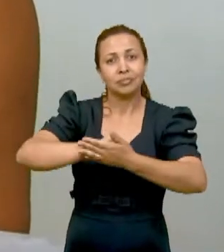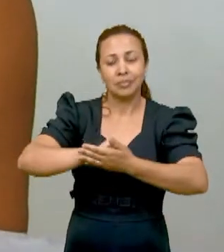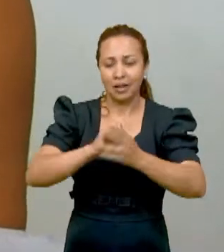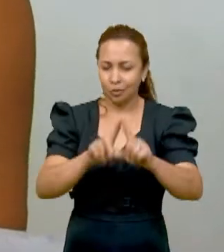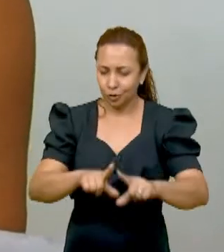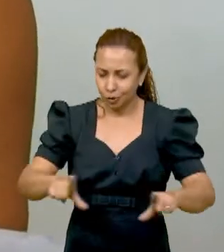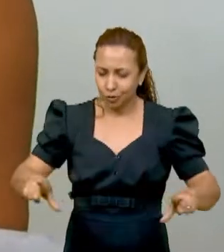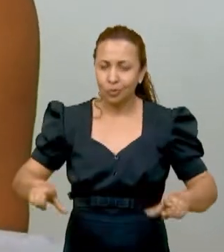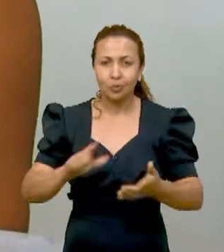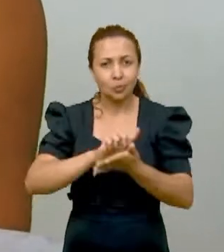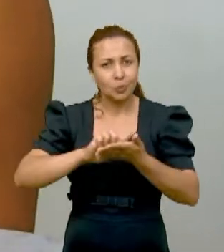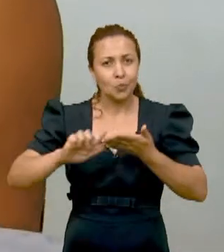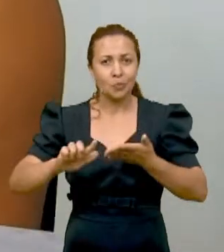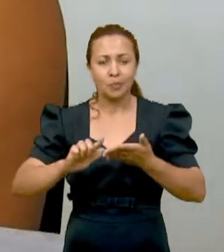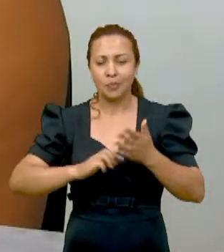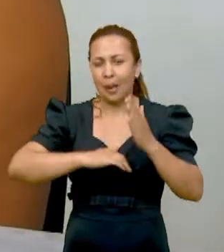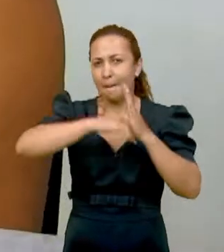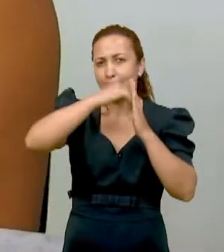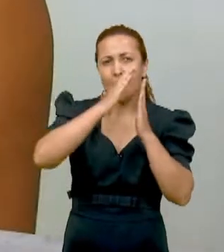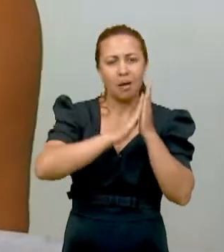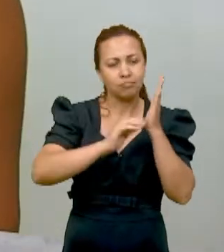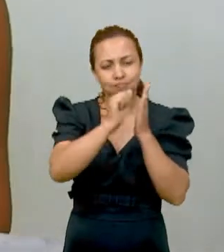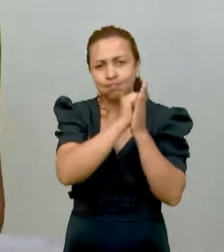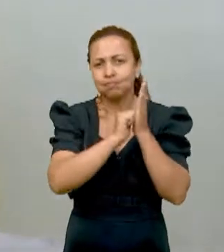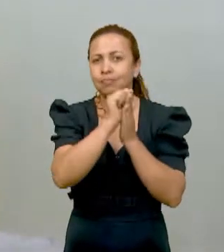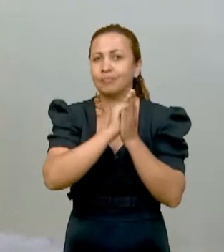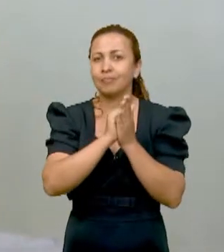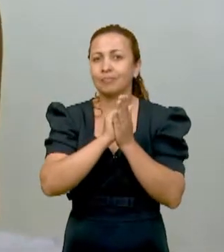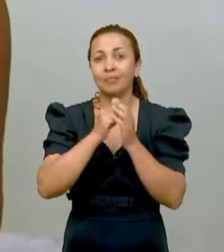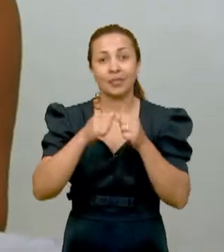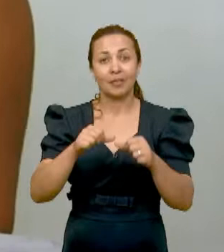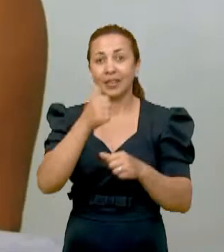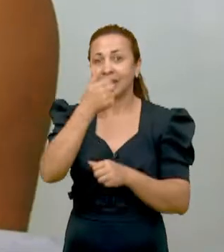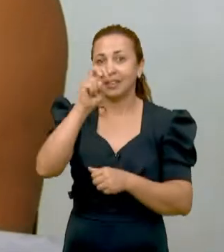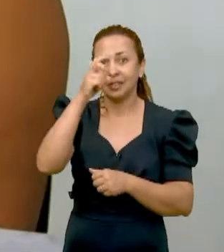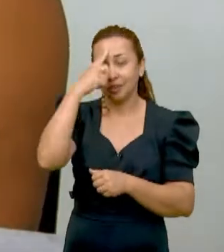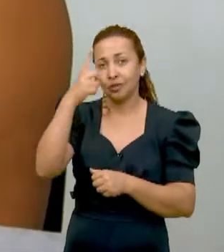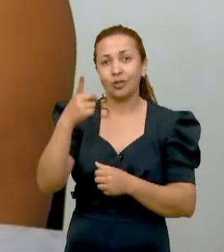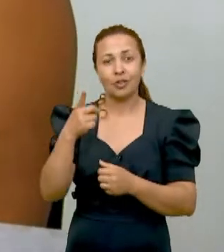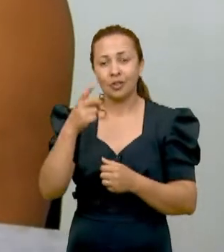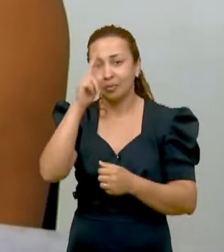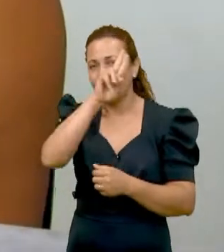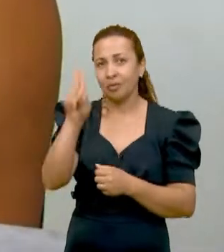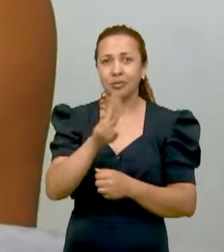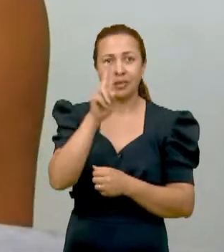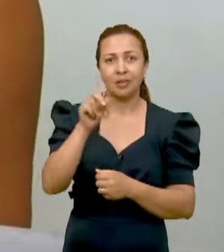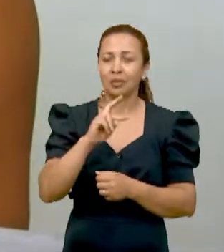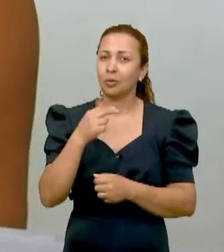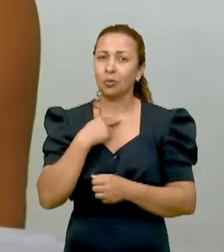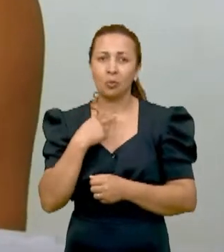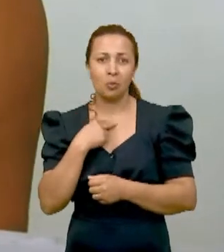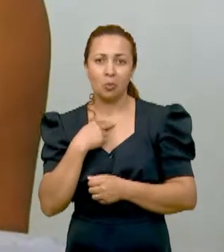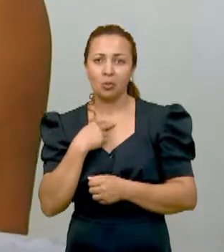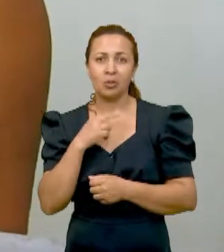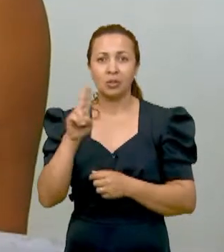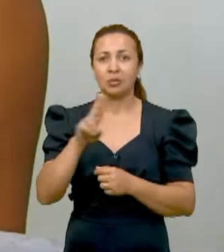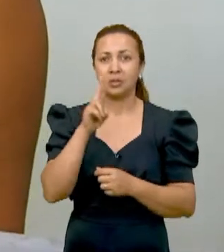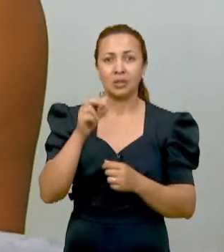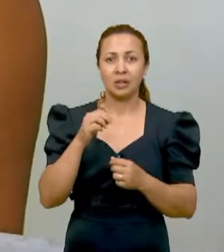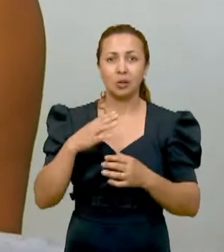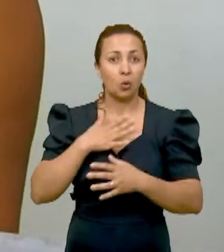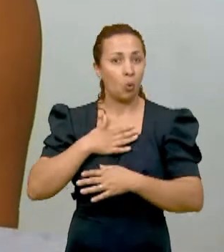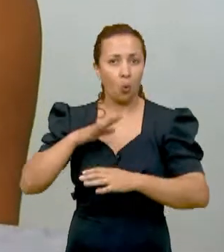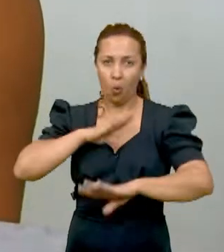chão, de paredes. É um sabão bom, ele tem que passar 20 dias para ser utilizado. Ele não pode ser